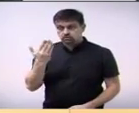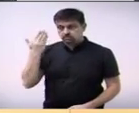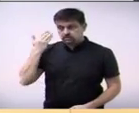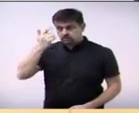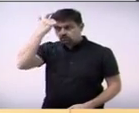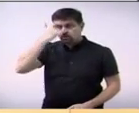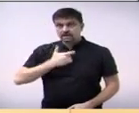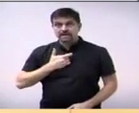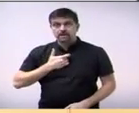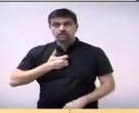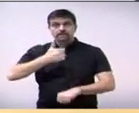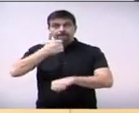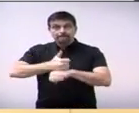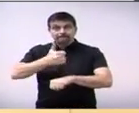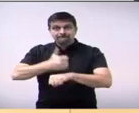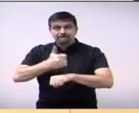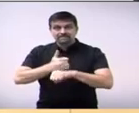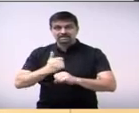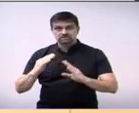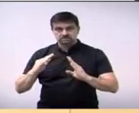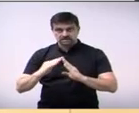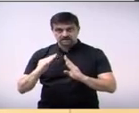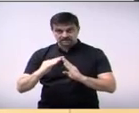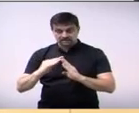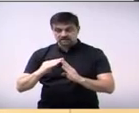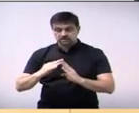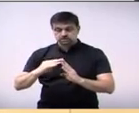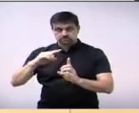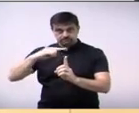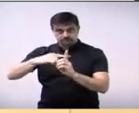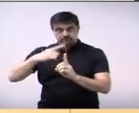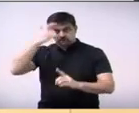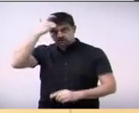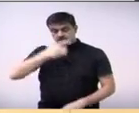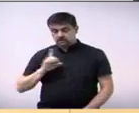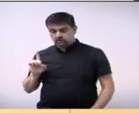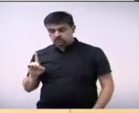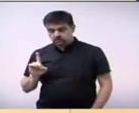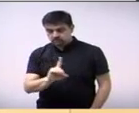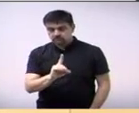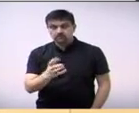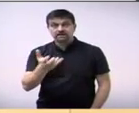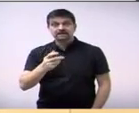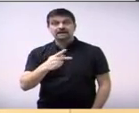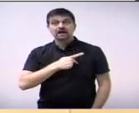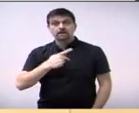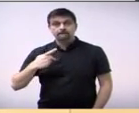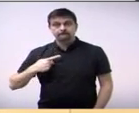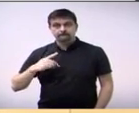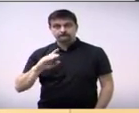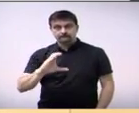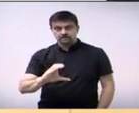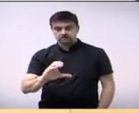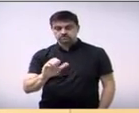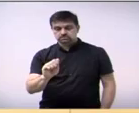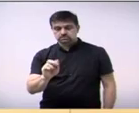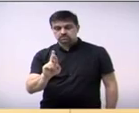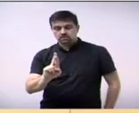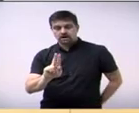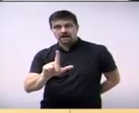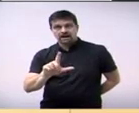Água Viva que a igreja completou seis anos de existência queria dar parabéns ao pastor Carlos e a comunidade toda